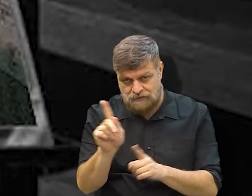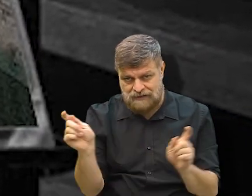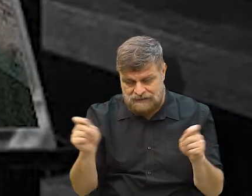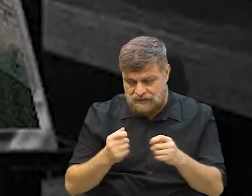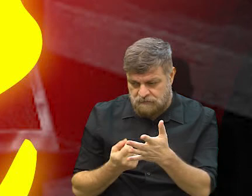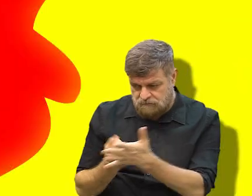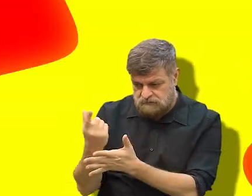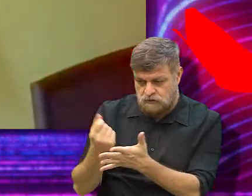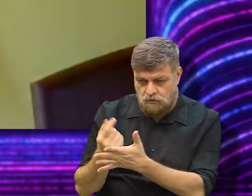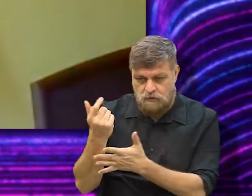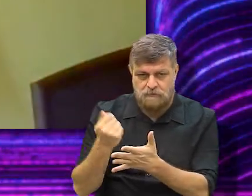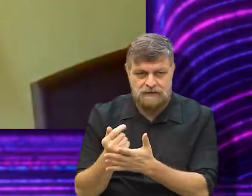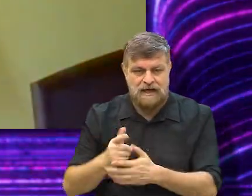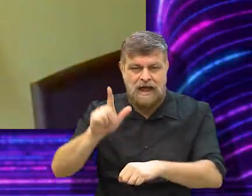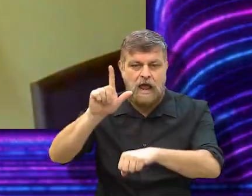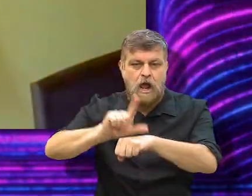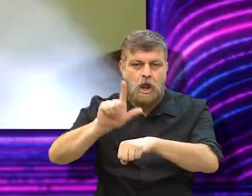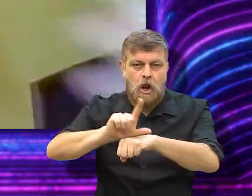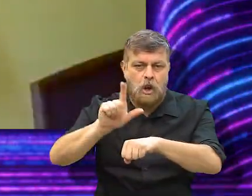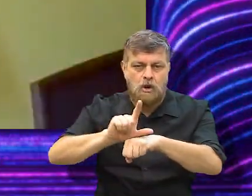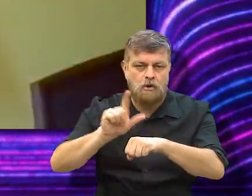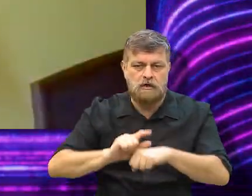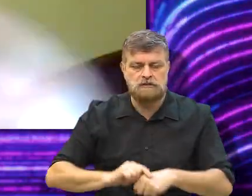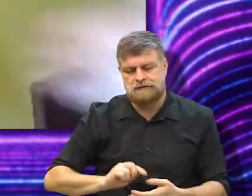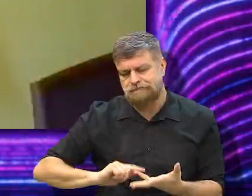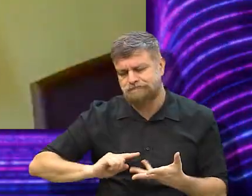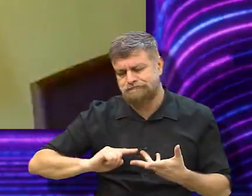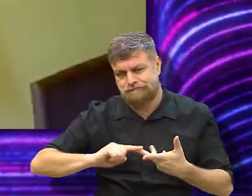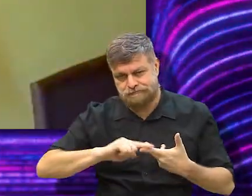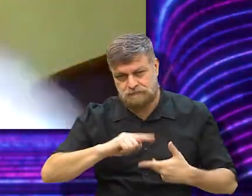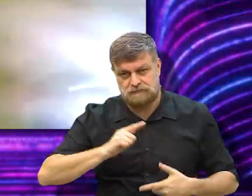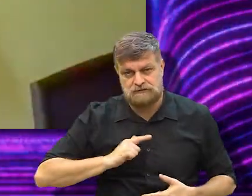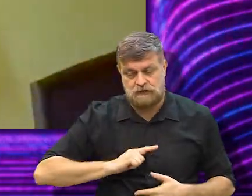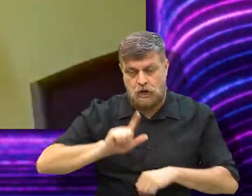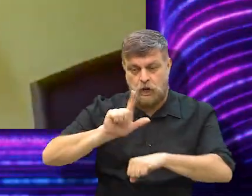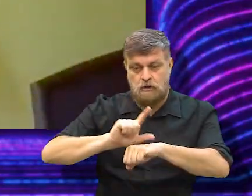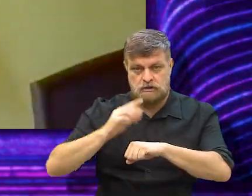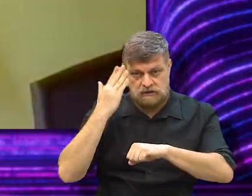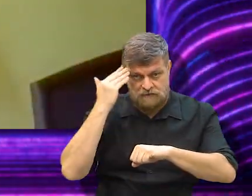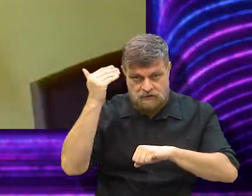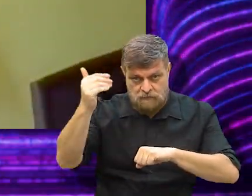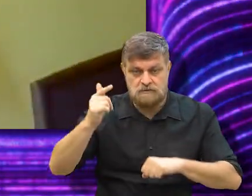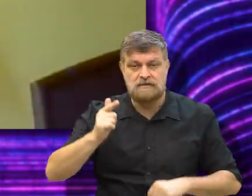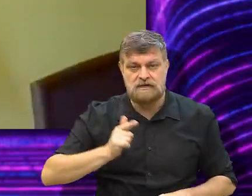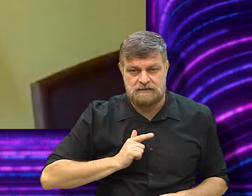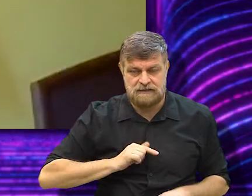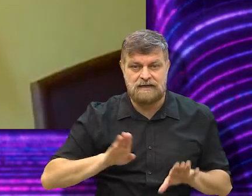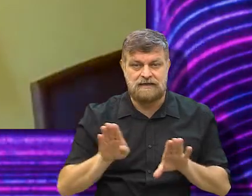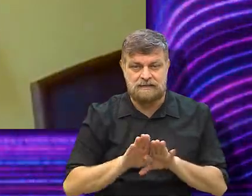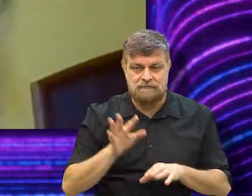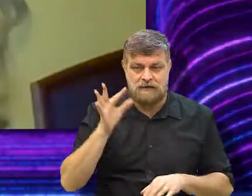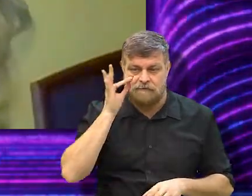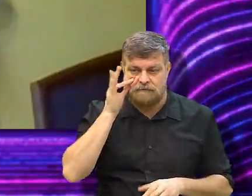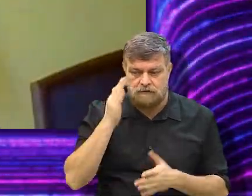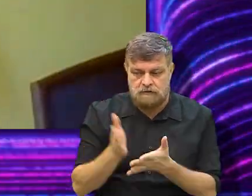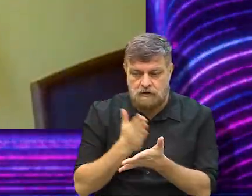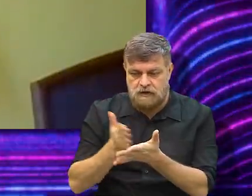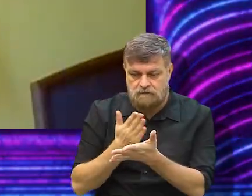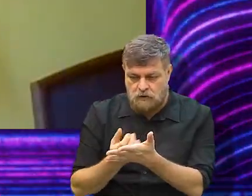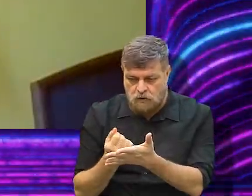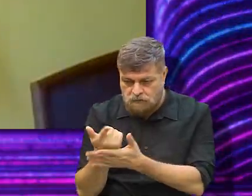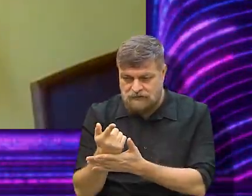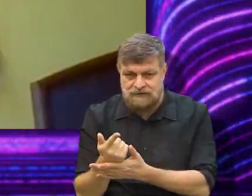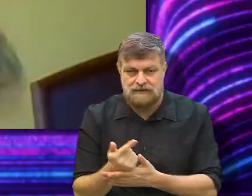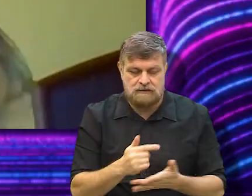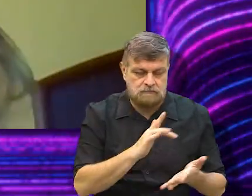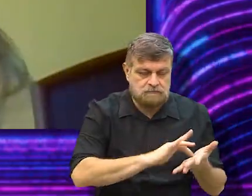por causa do clube, em lojas tipo Americanas, Submarino. Essas grandes lojas também, ele está disponível no físico e não no